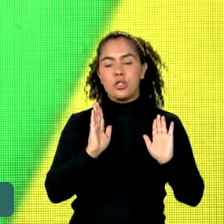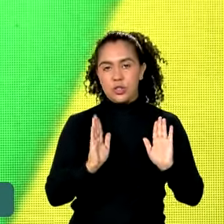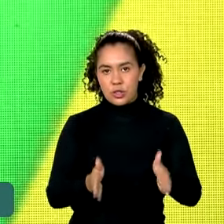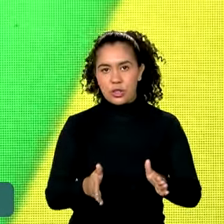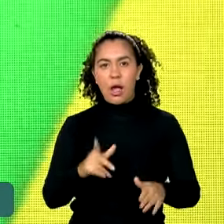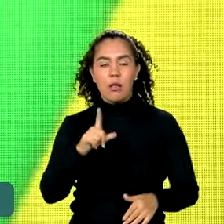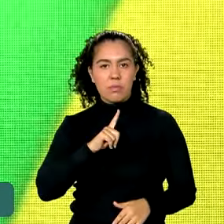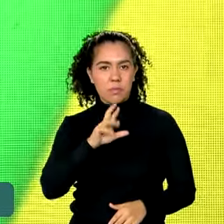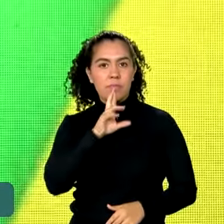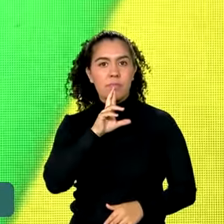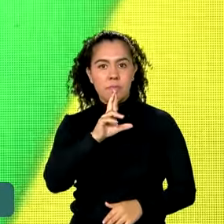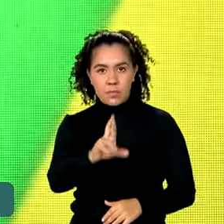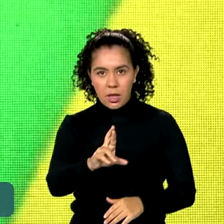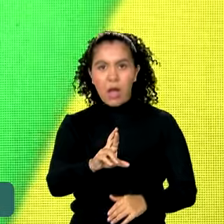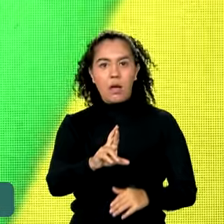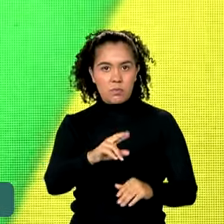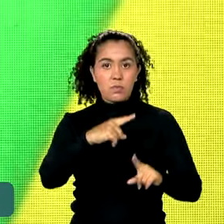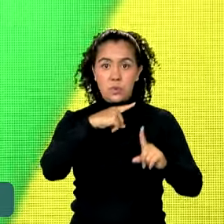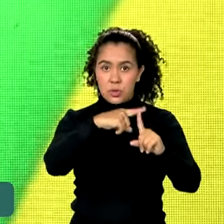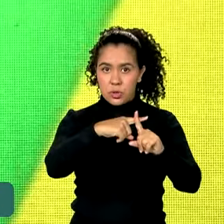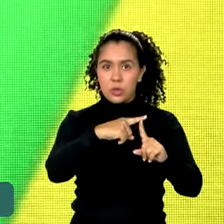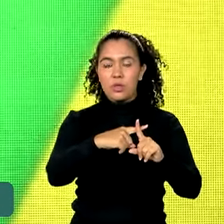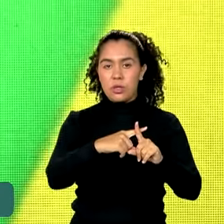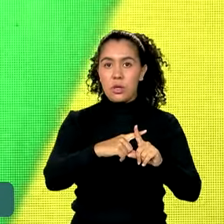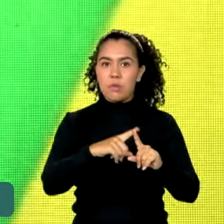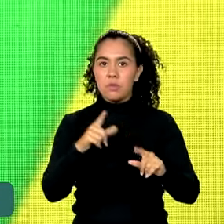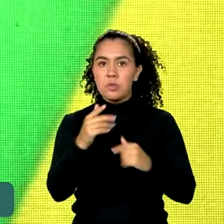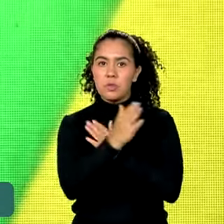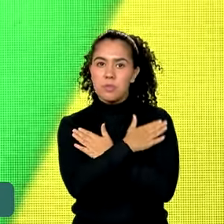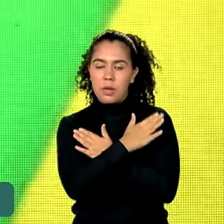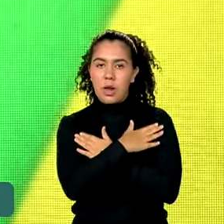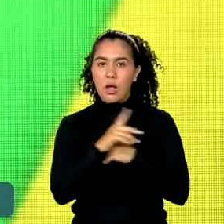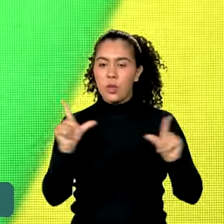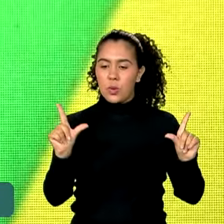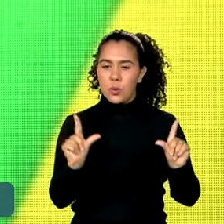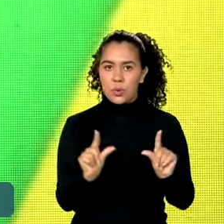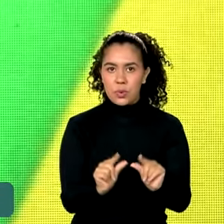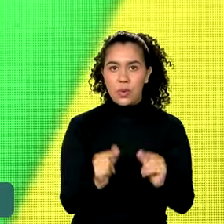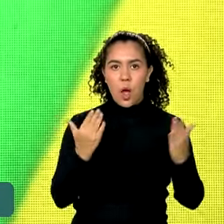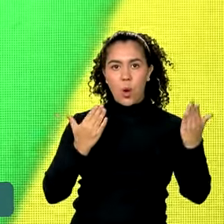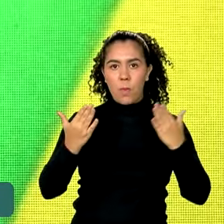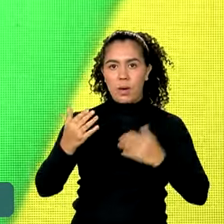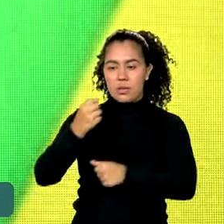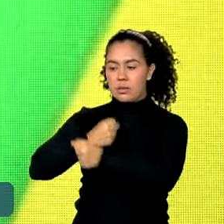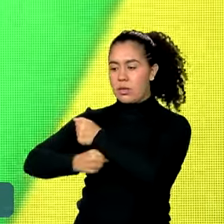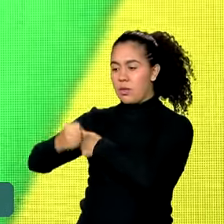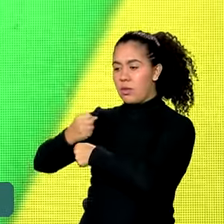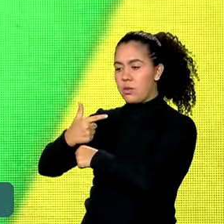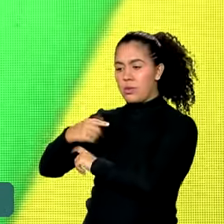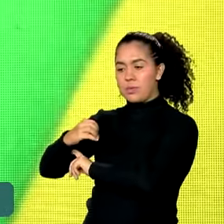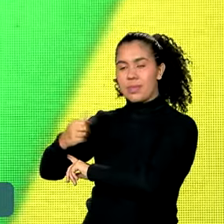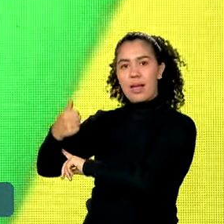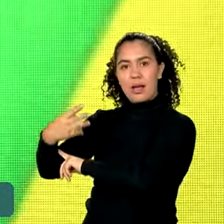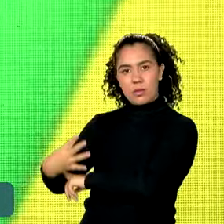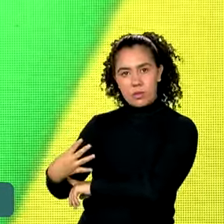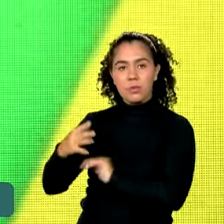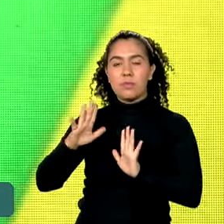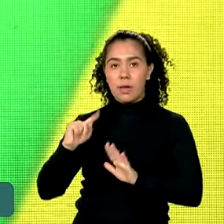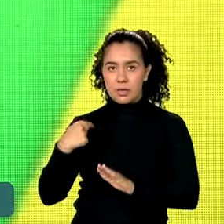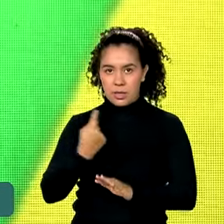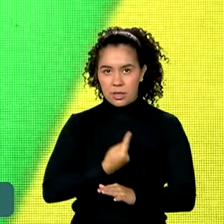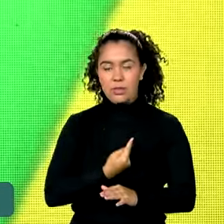desocupação desde 2014, mantendo o crescimento econômico no patamar superior a 2% ao ano, devemos nos